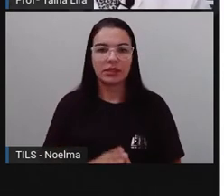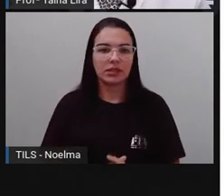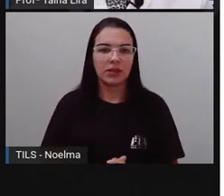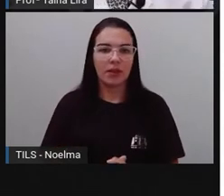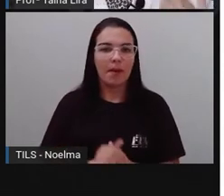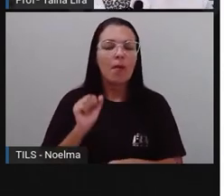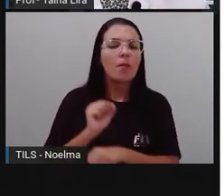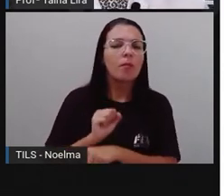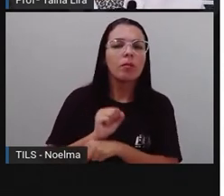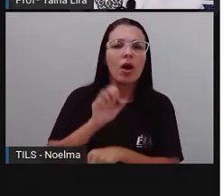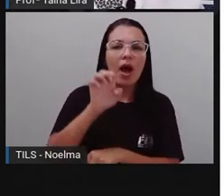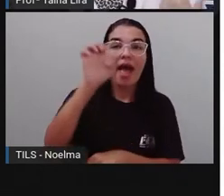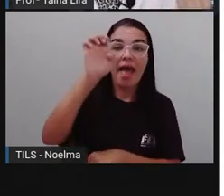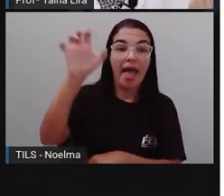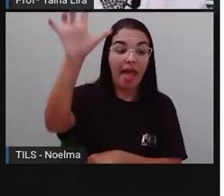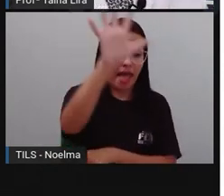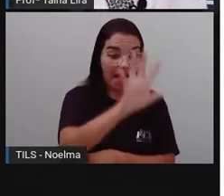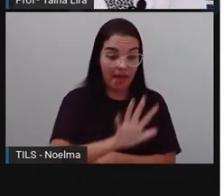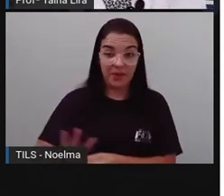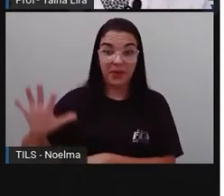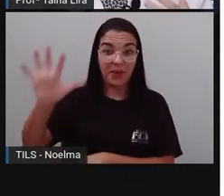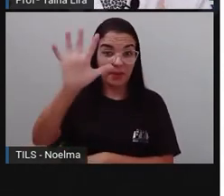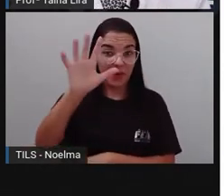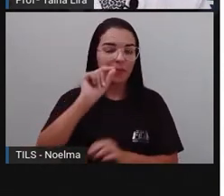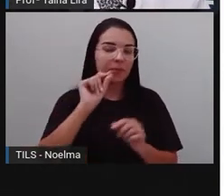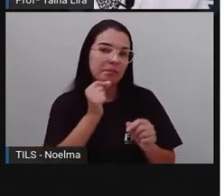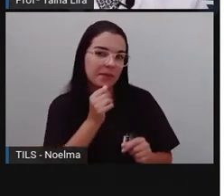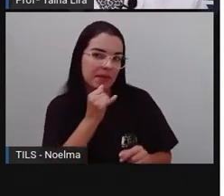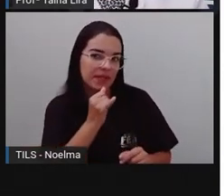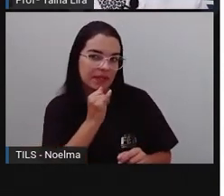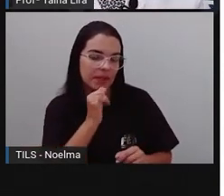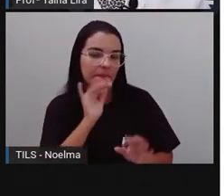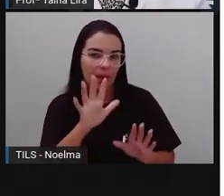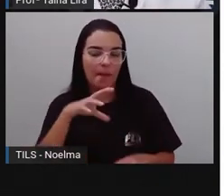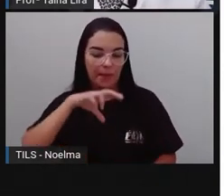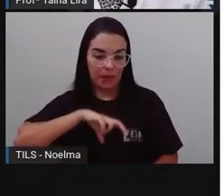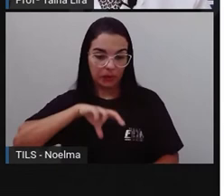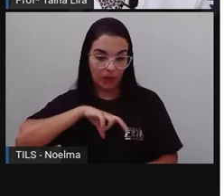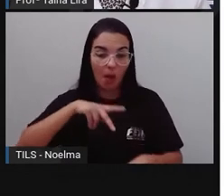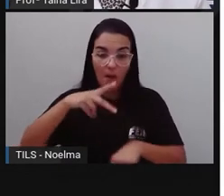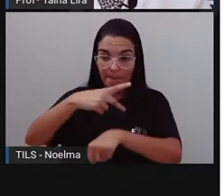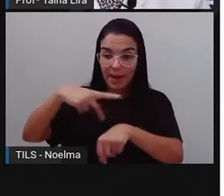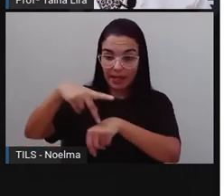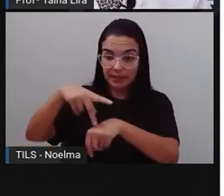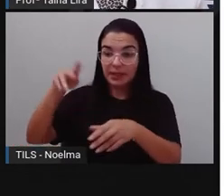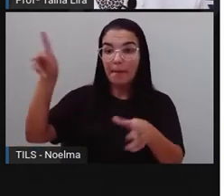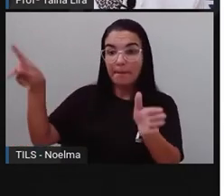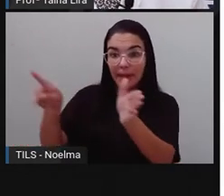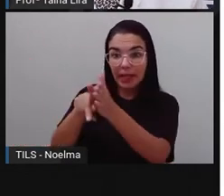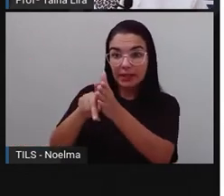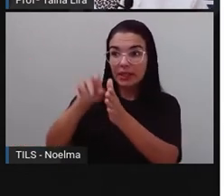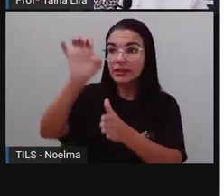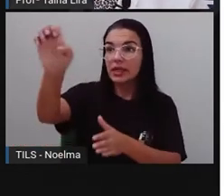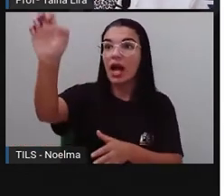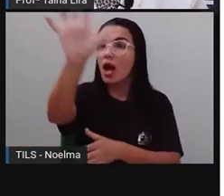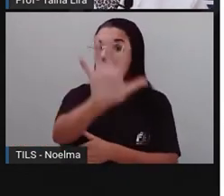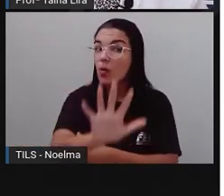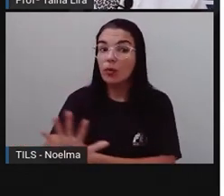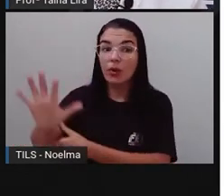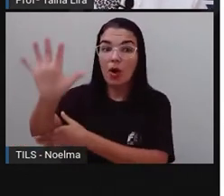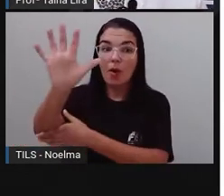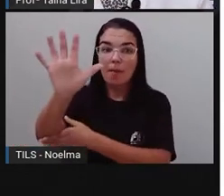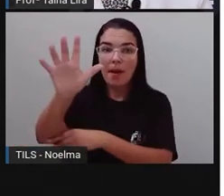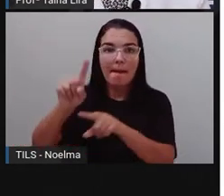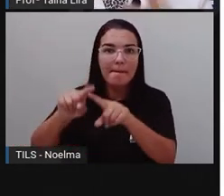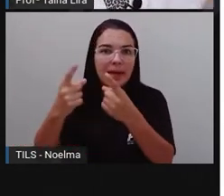europeus também. Então, por exemplo, Portugal é um país na Europa, mas nós não tivemos somente da Europa Portugal,